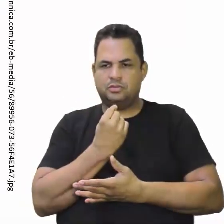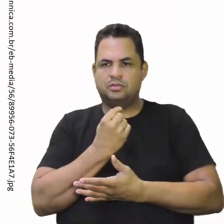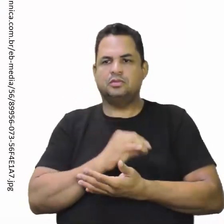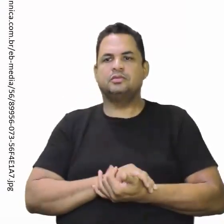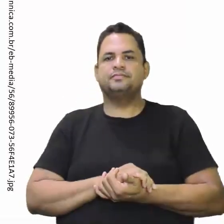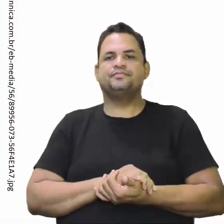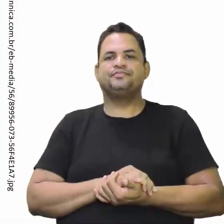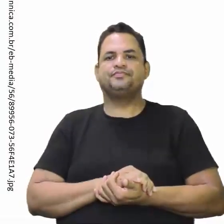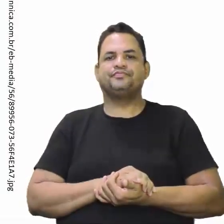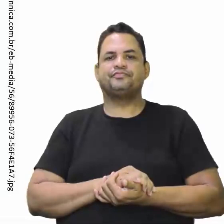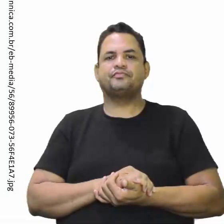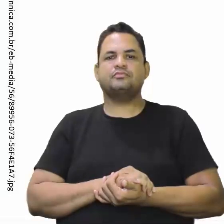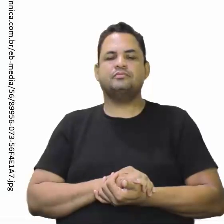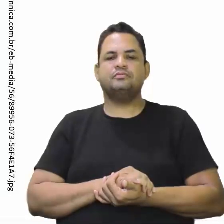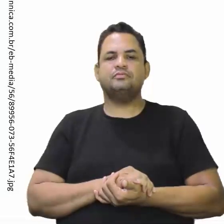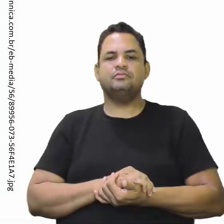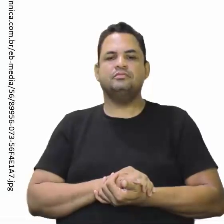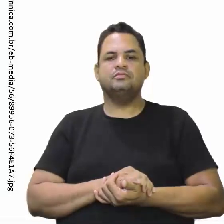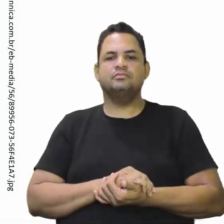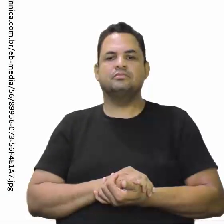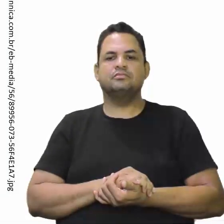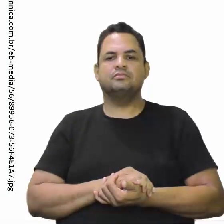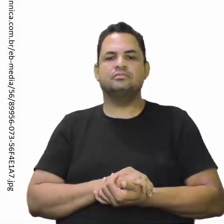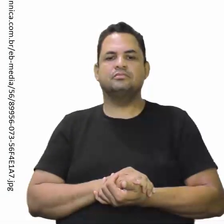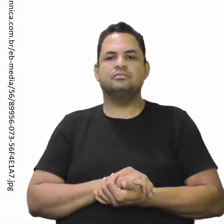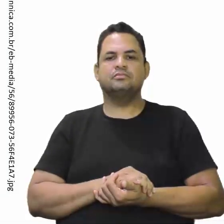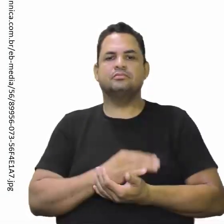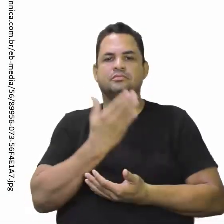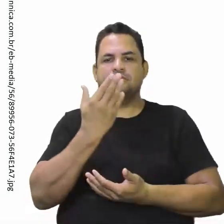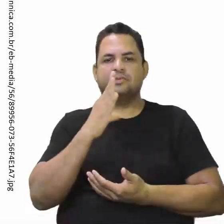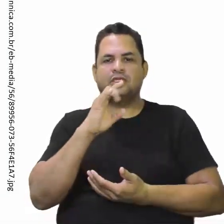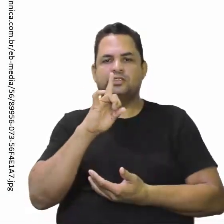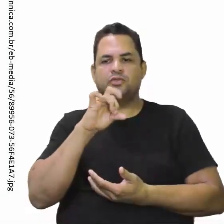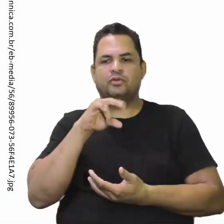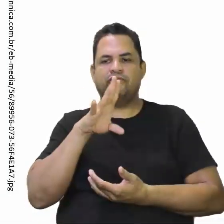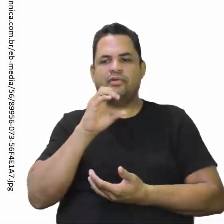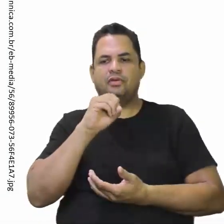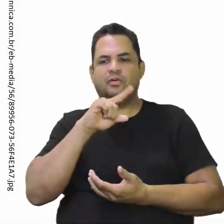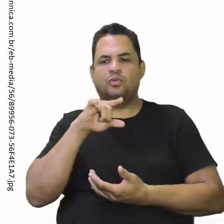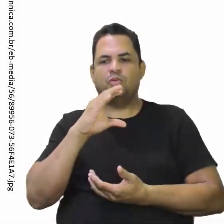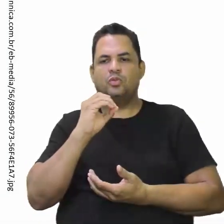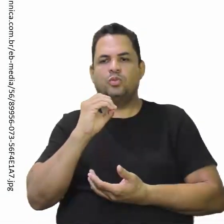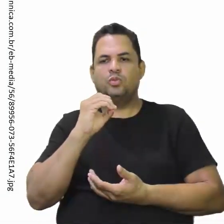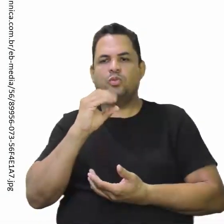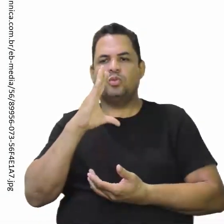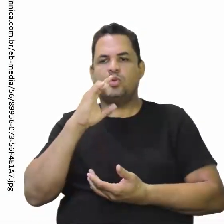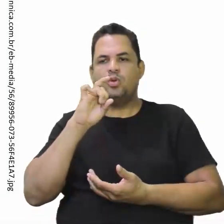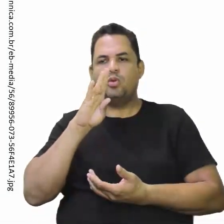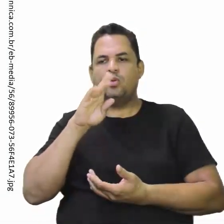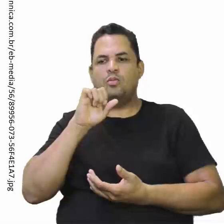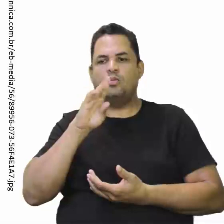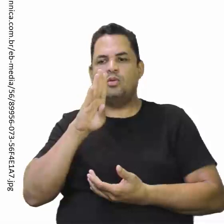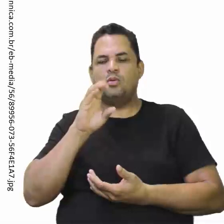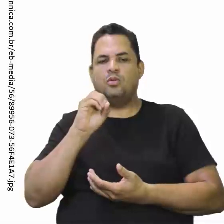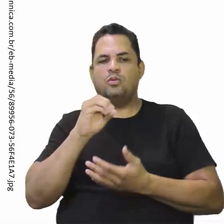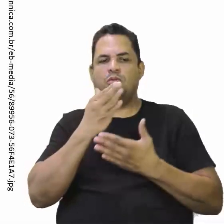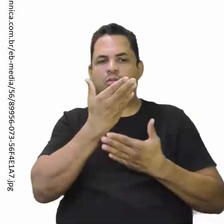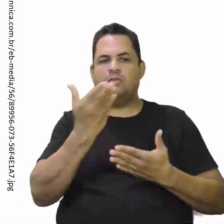Cristóvão Colombo. Eu quero que vocês percebam que Cristóvão Colombo